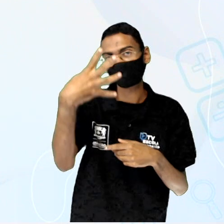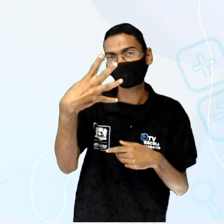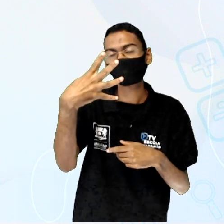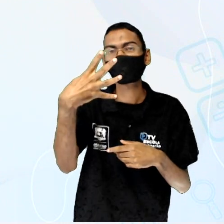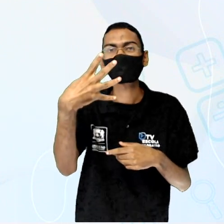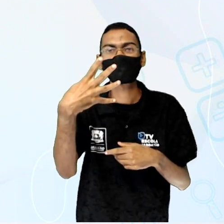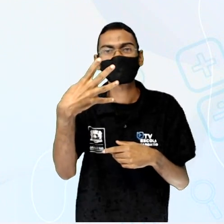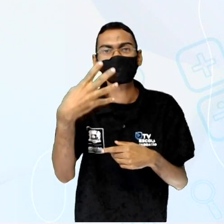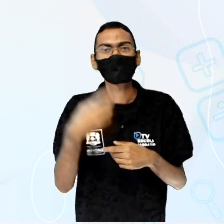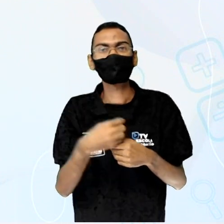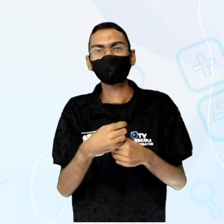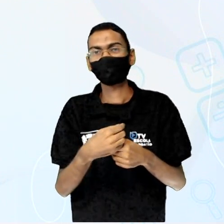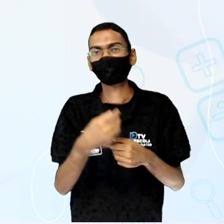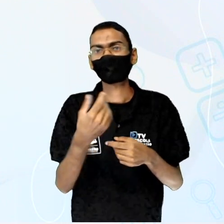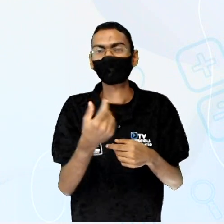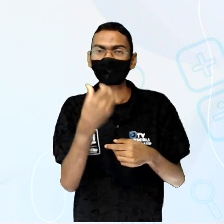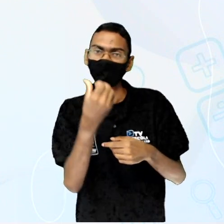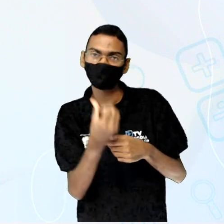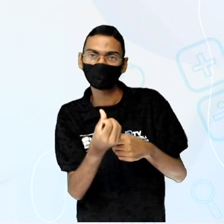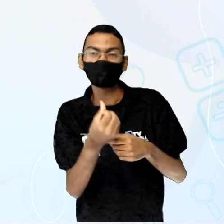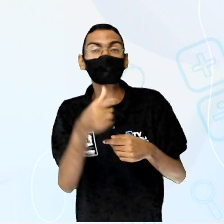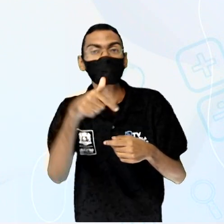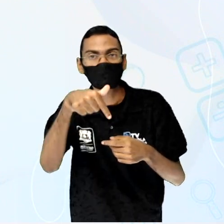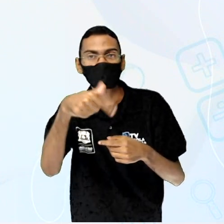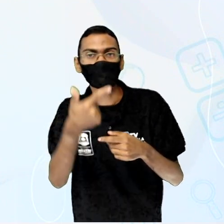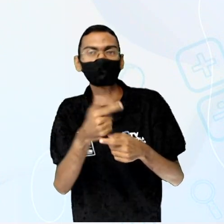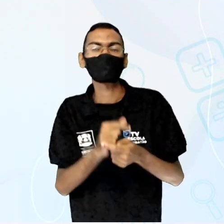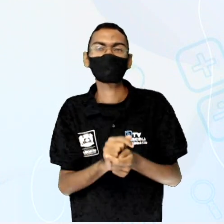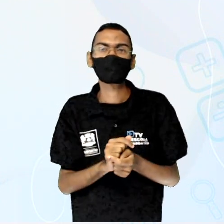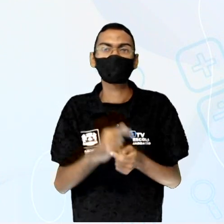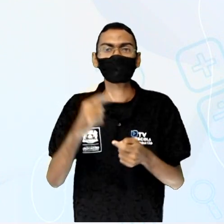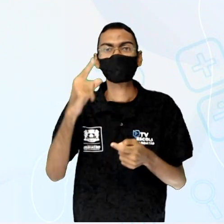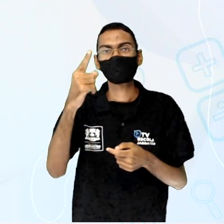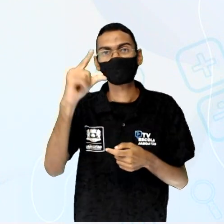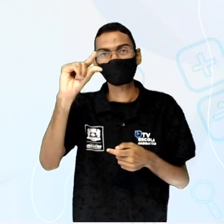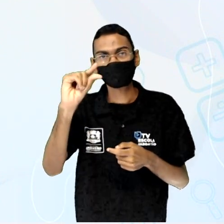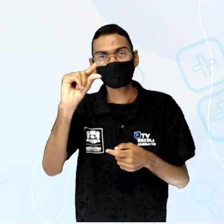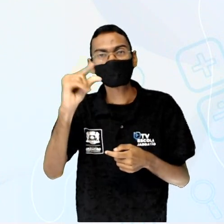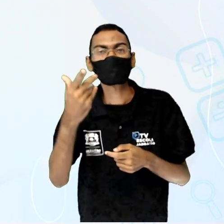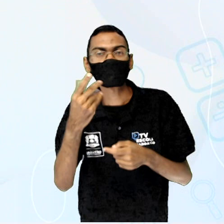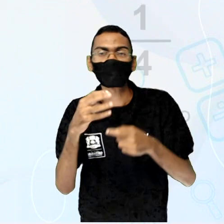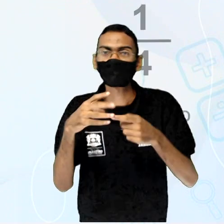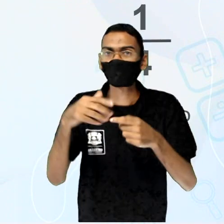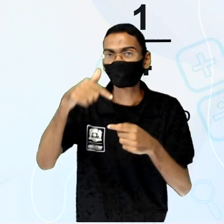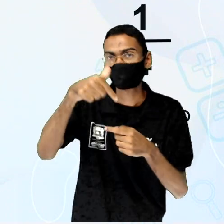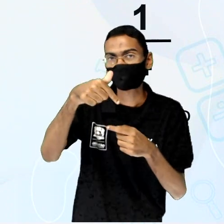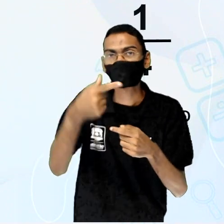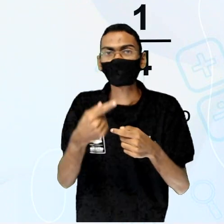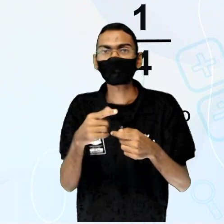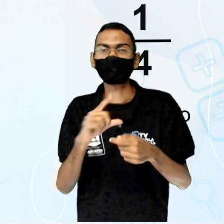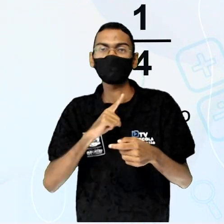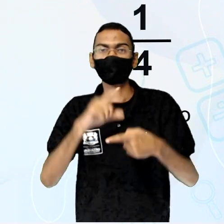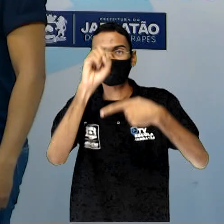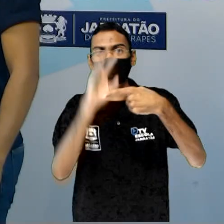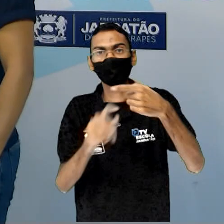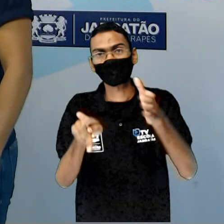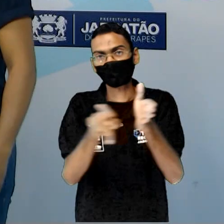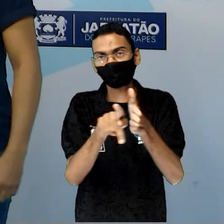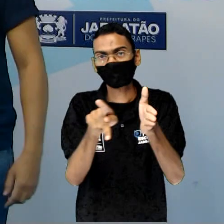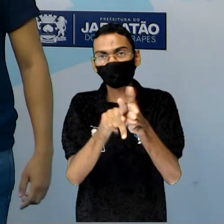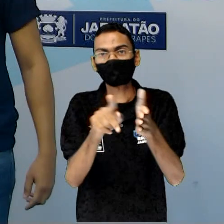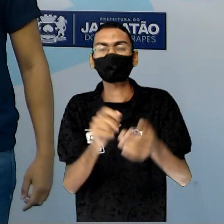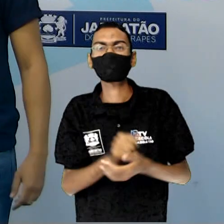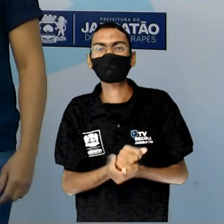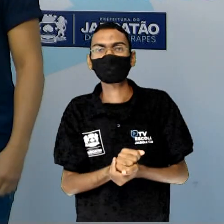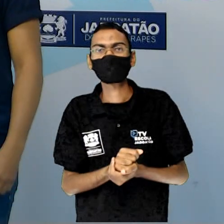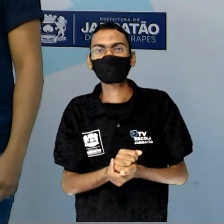denominador. Portanto, nós temos uma fração própria. 3 quintos e 1 quarto